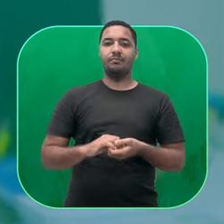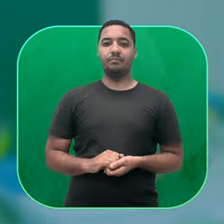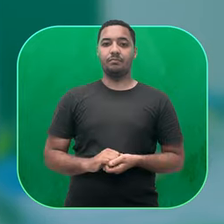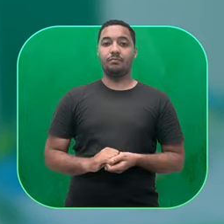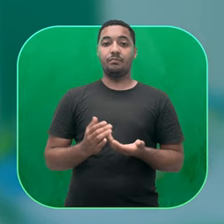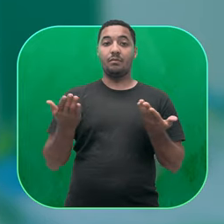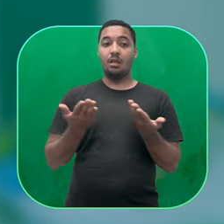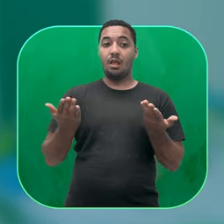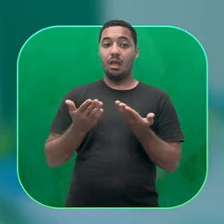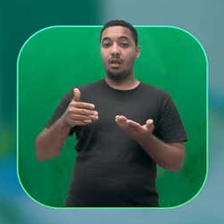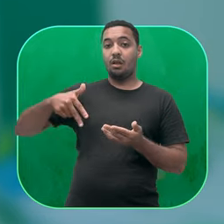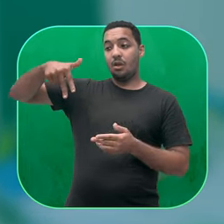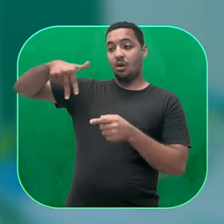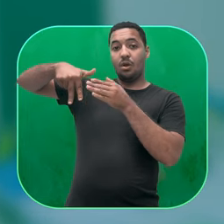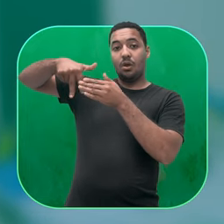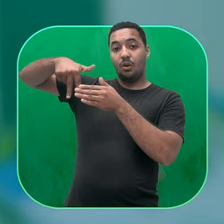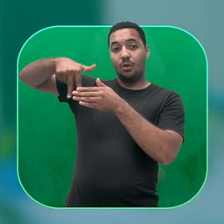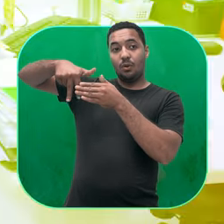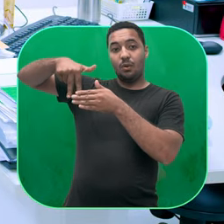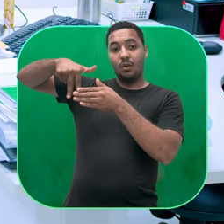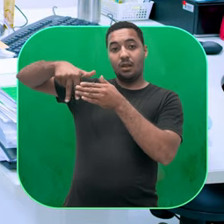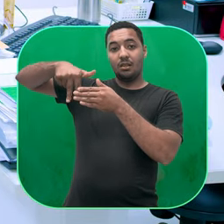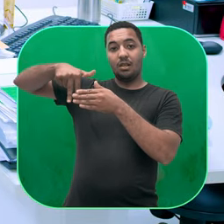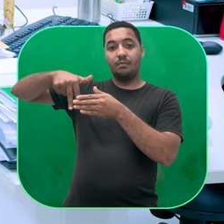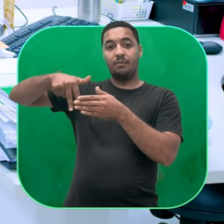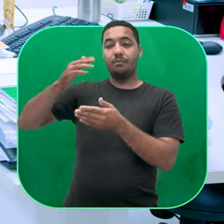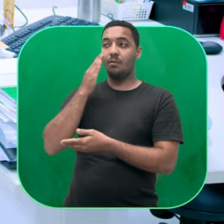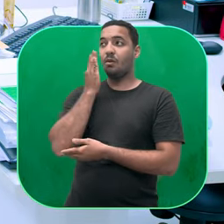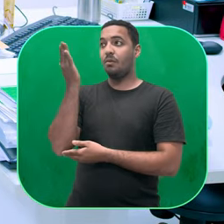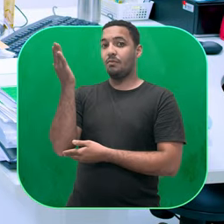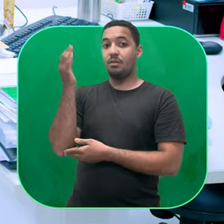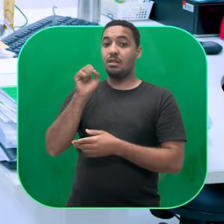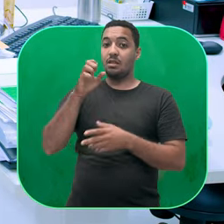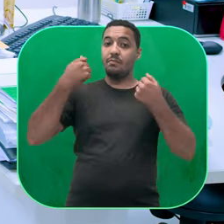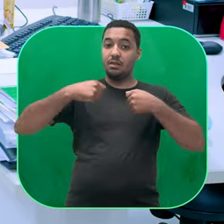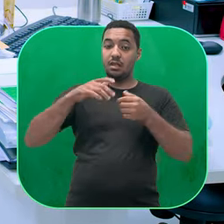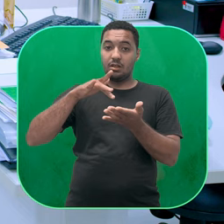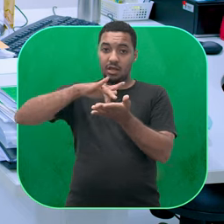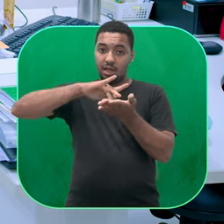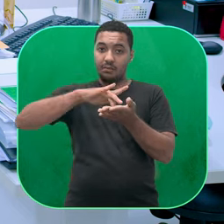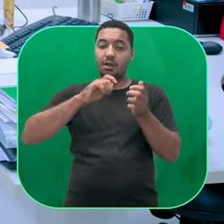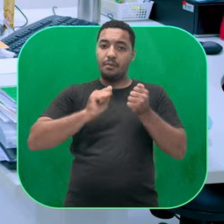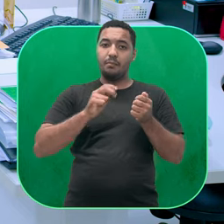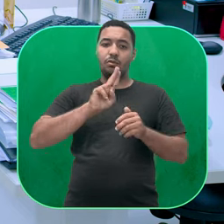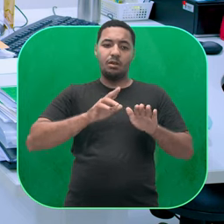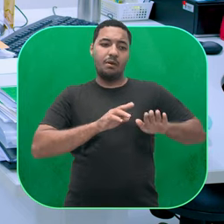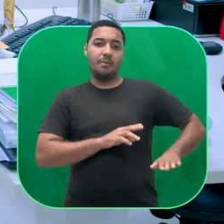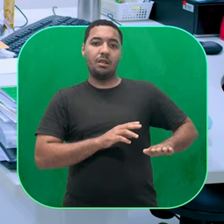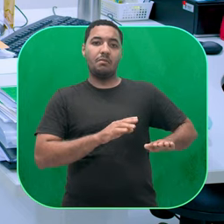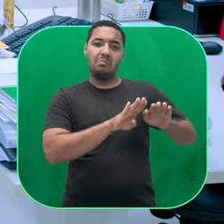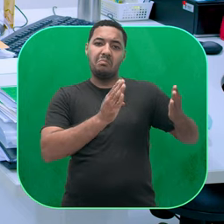mãos, volte os braços para a posição inicial. Alongamento de quadríceps Segure seu pé direito atrás do seu corpo e puxe.